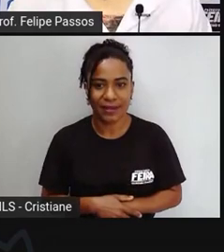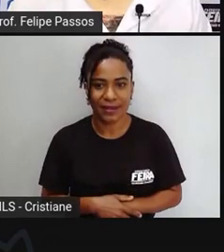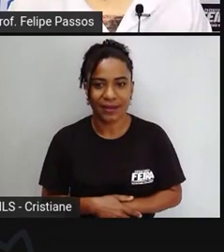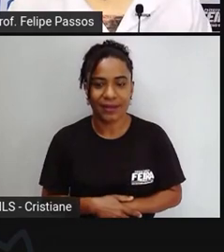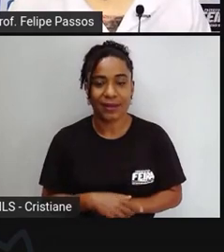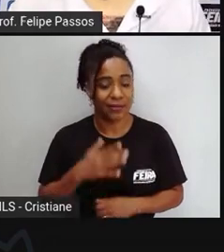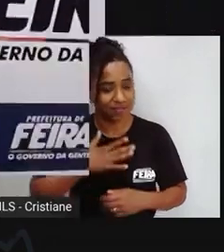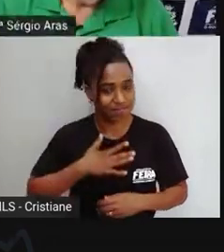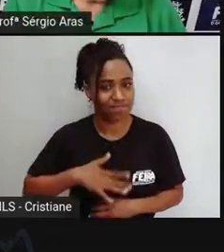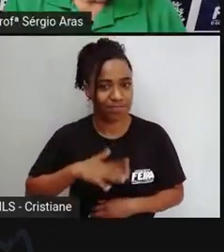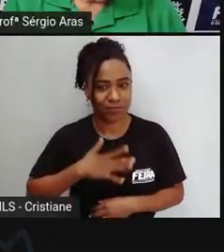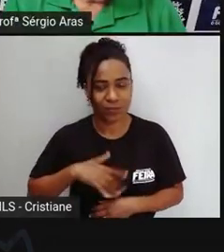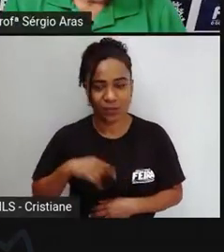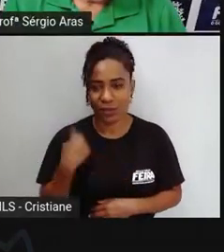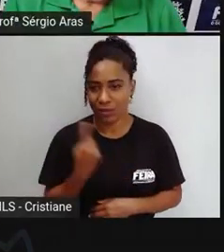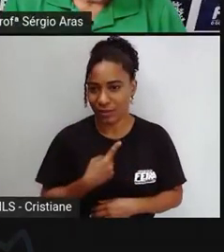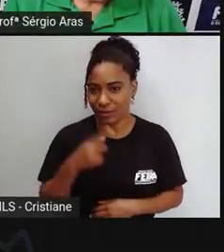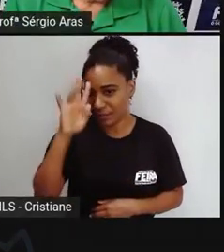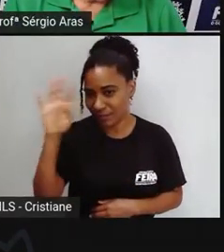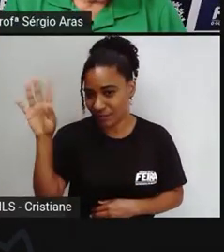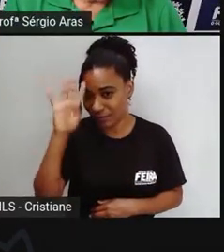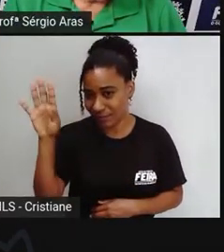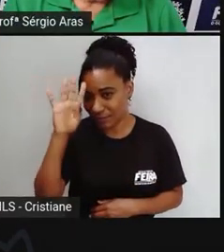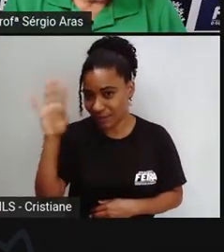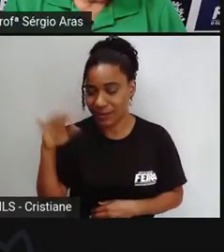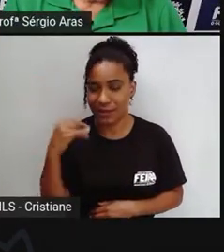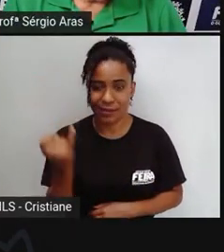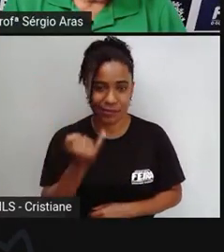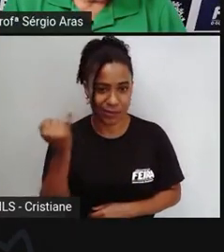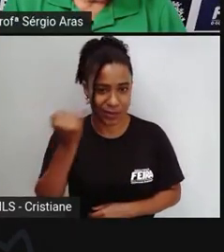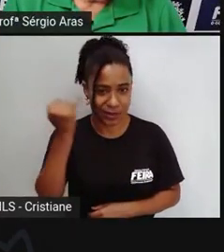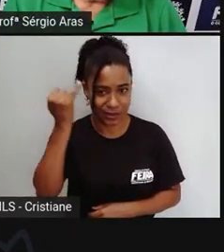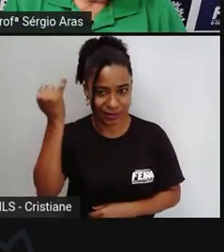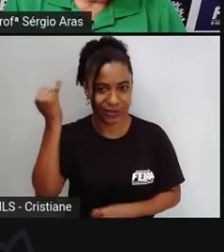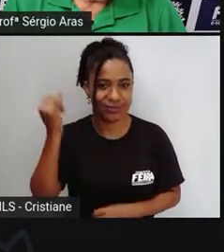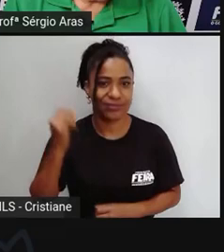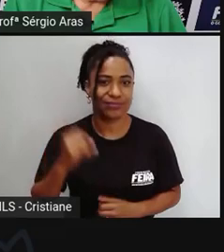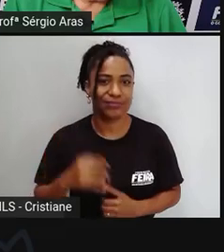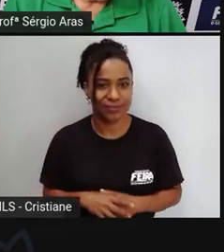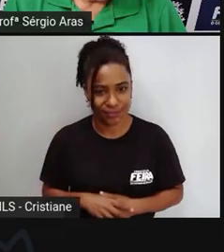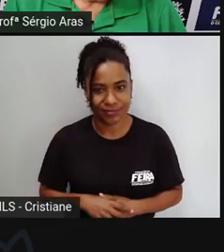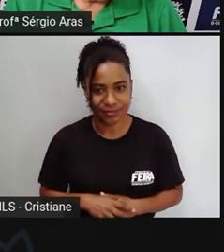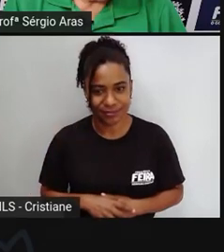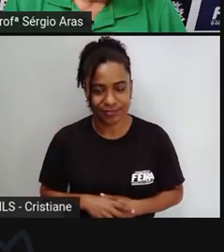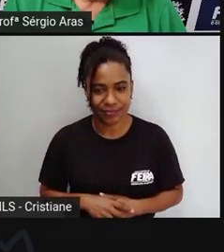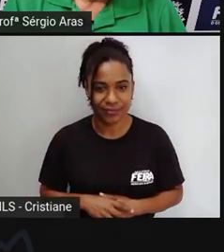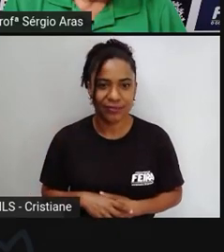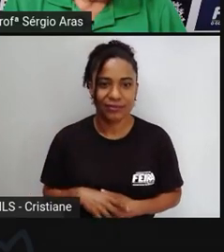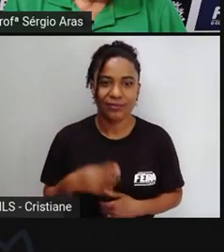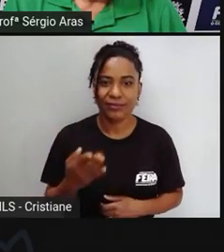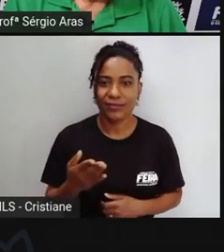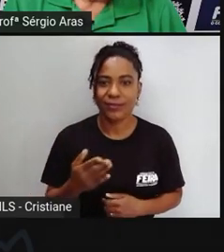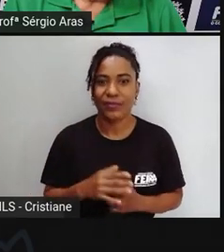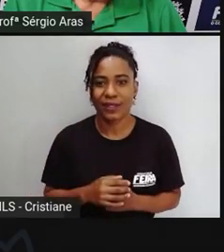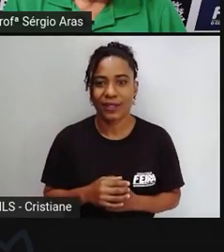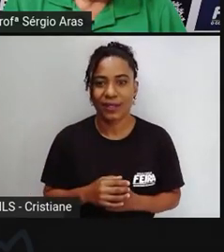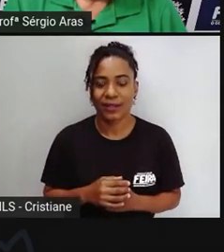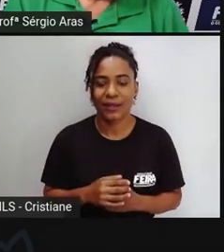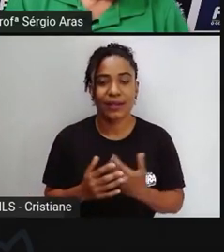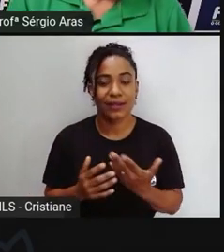o senhor tem uma estimativa de quantas lagoas aqui em feira de Santana são protegidas por lei eu estou perguntando isso realmente